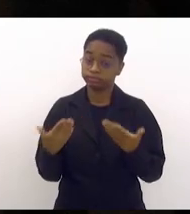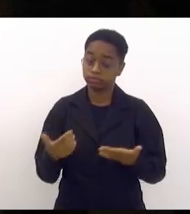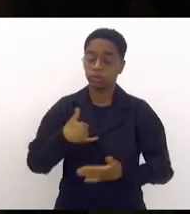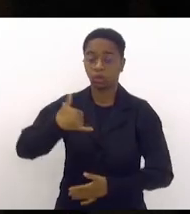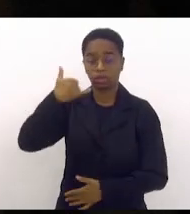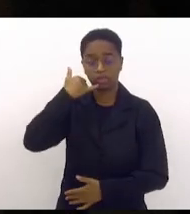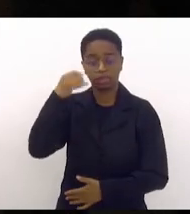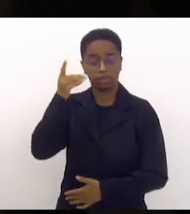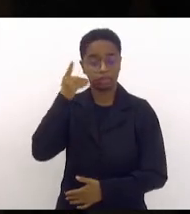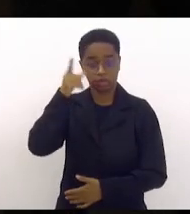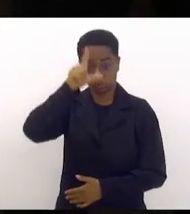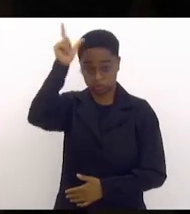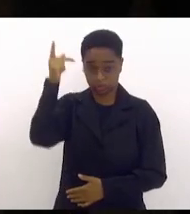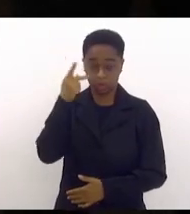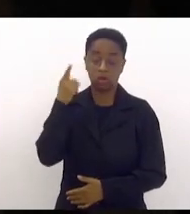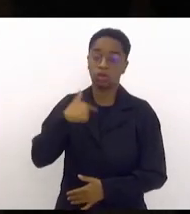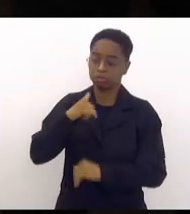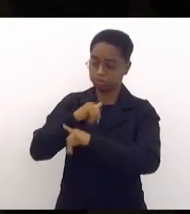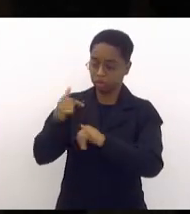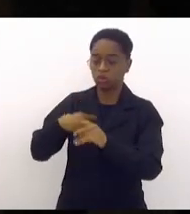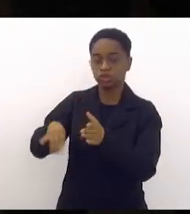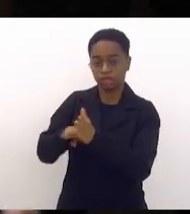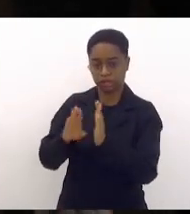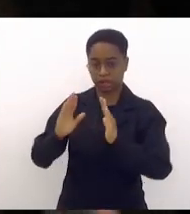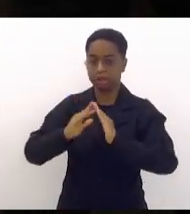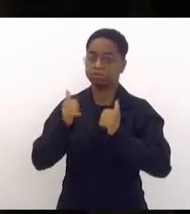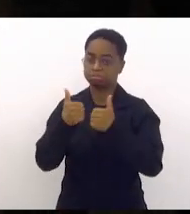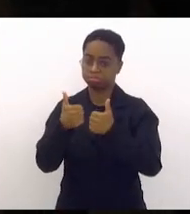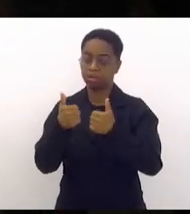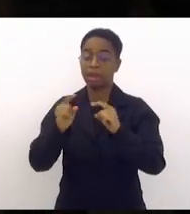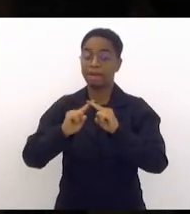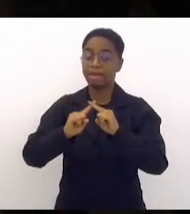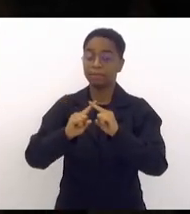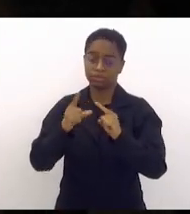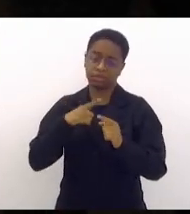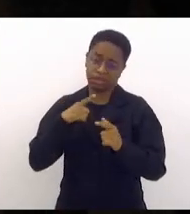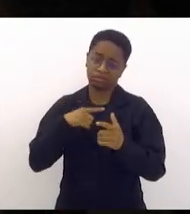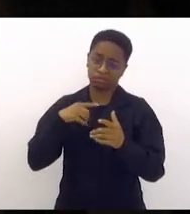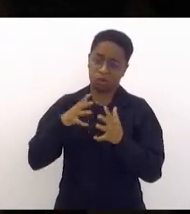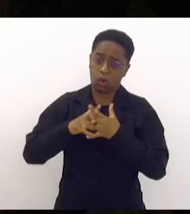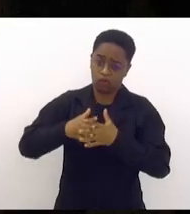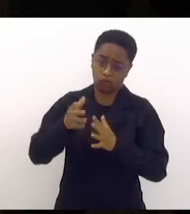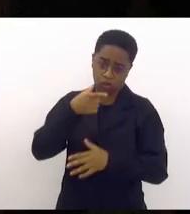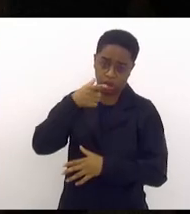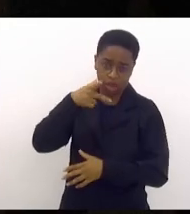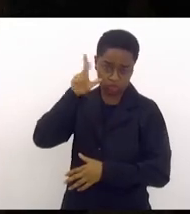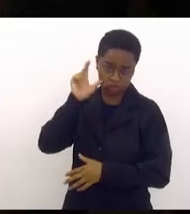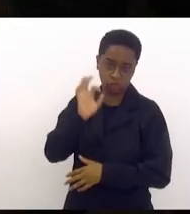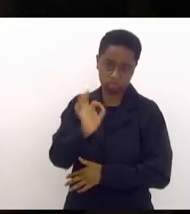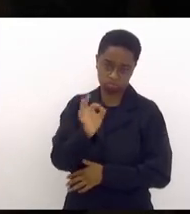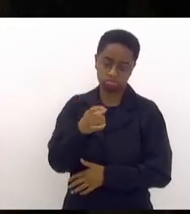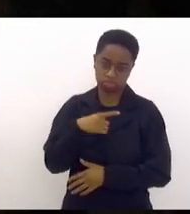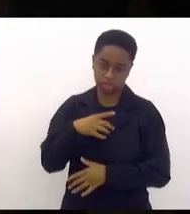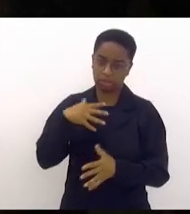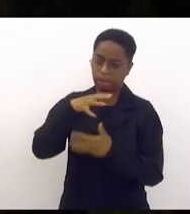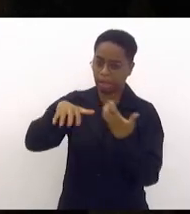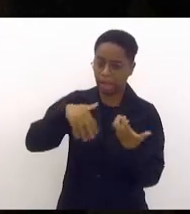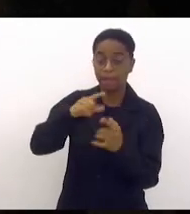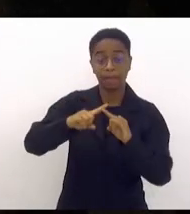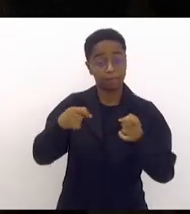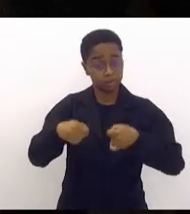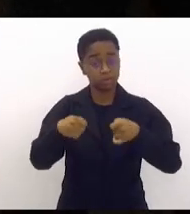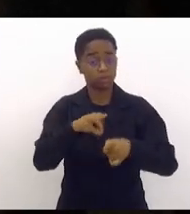ligar para o deputado da esposa, cheguei bem em casa, mas apesar do transtorno do dia de ontem, no caso de anteontem, deveria ter